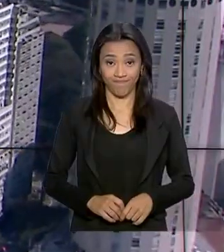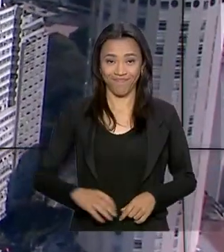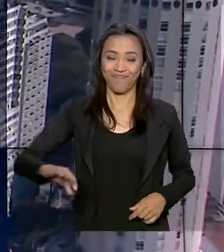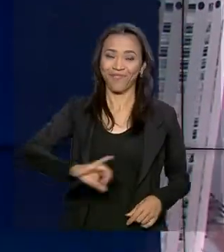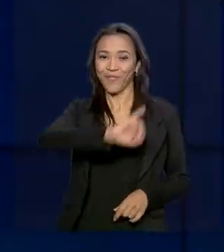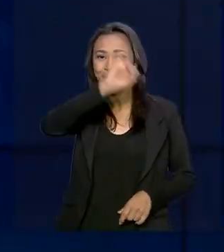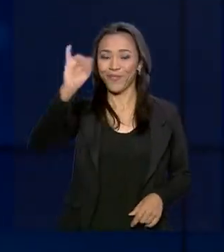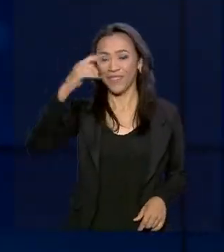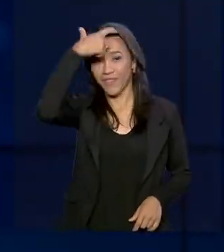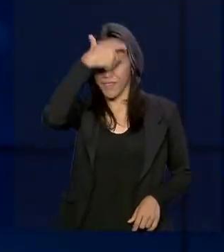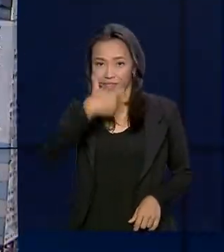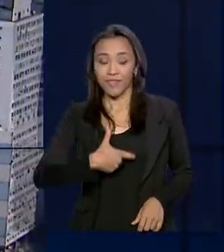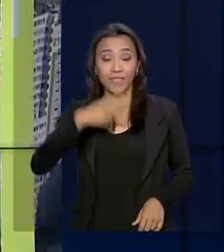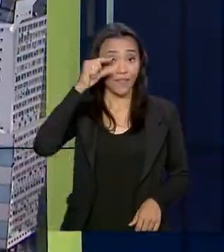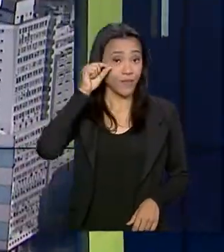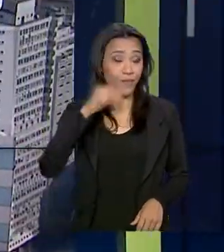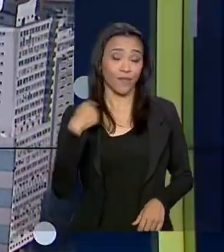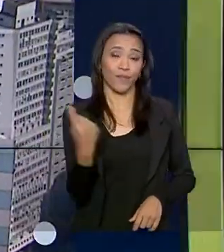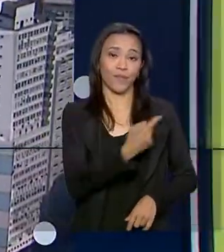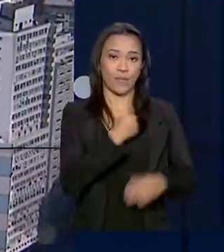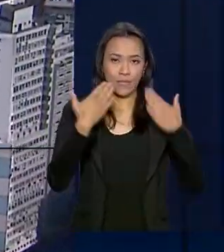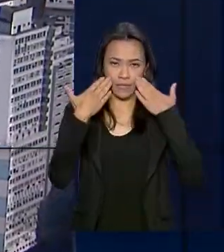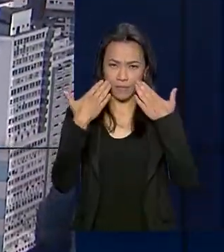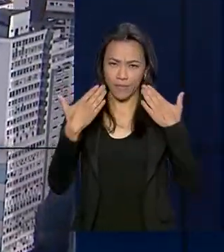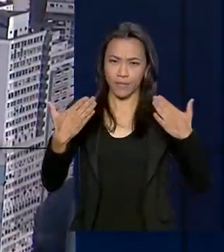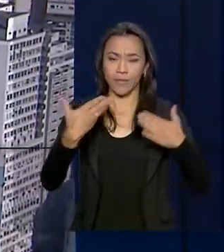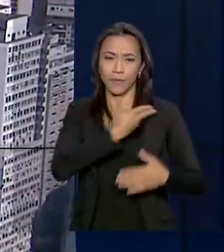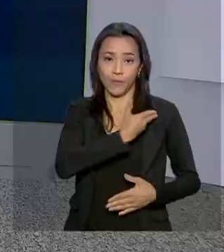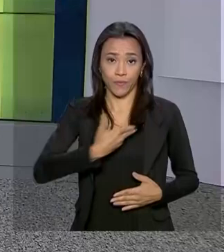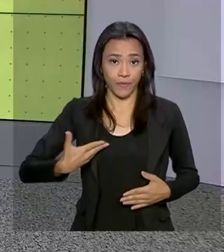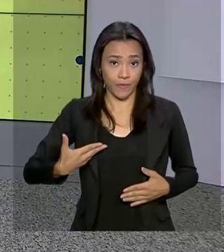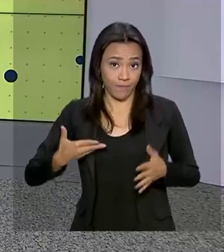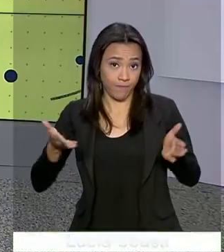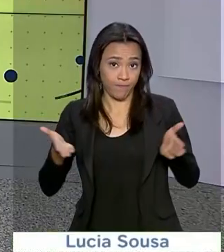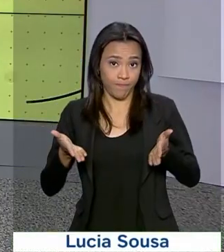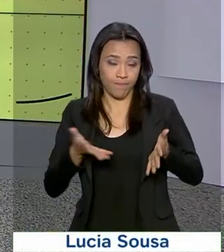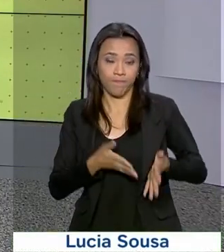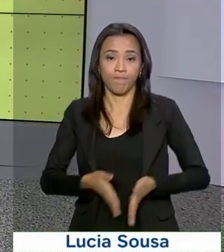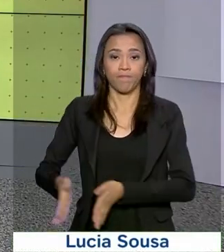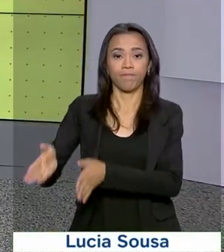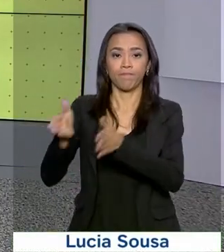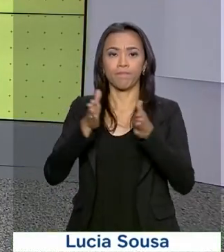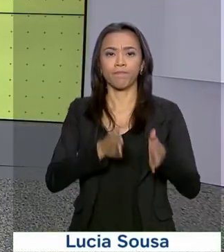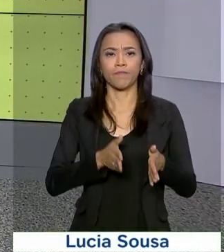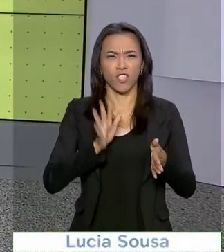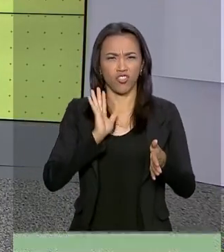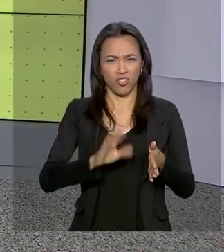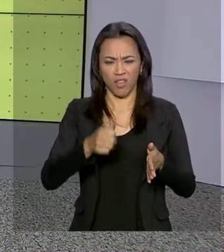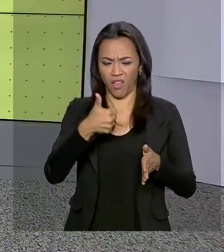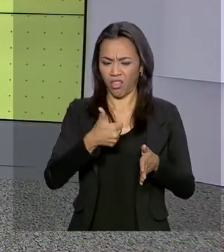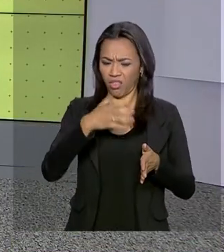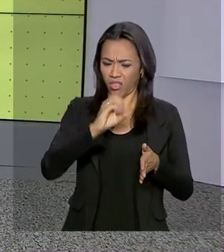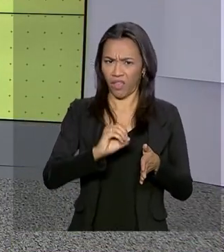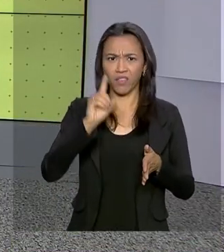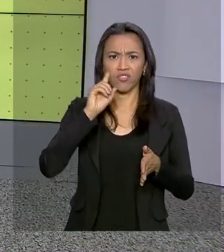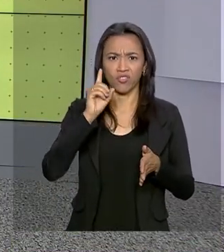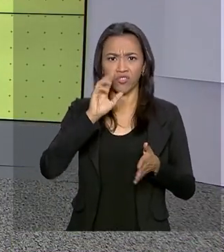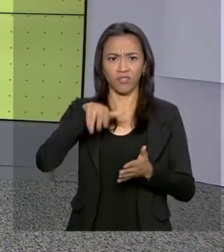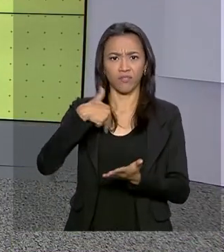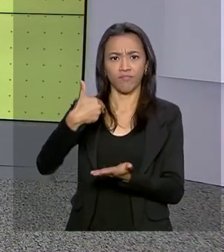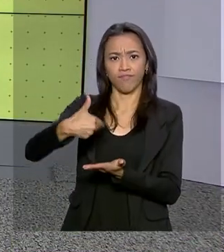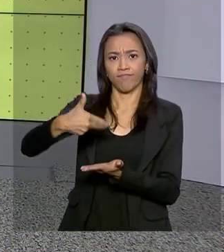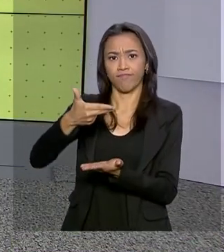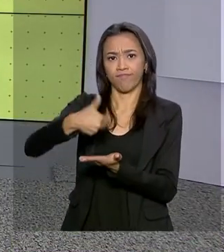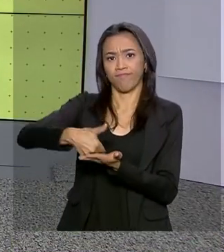Olá, sou o Roberto Camargo e estamos no ar com o Governo Agora. Depois de completar quase 10 dias de internação